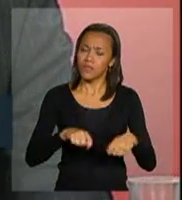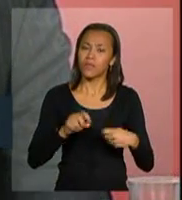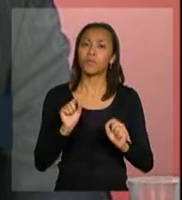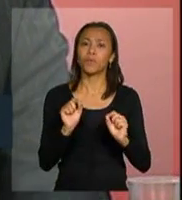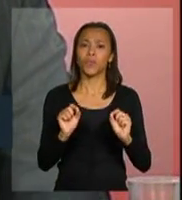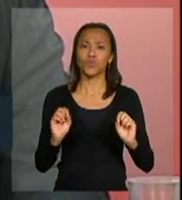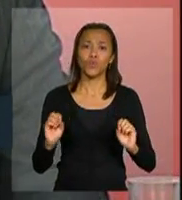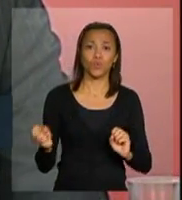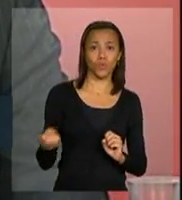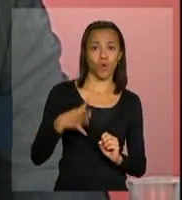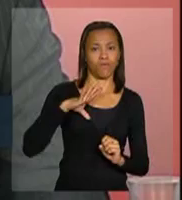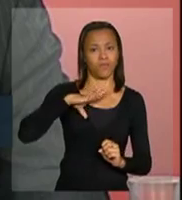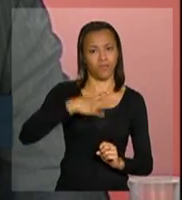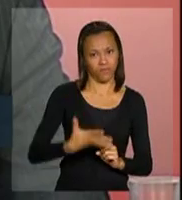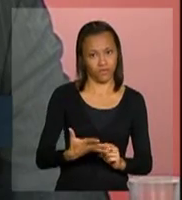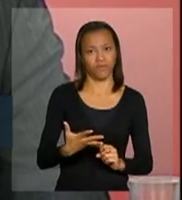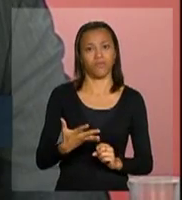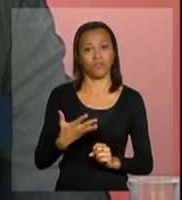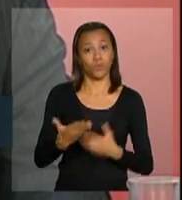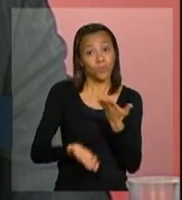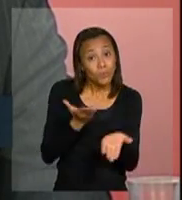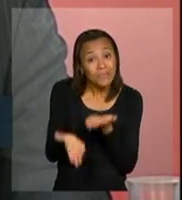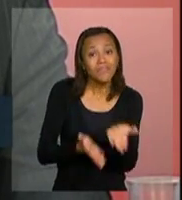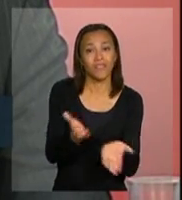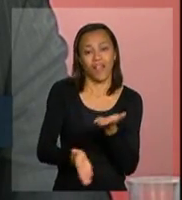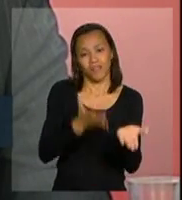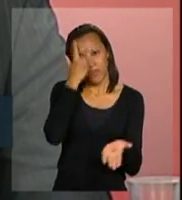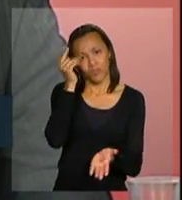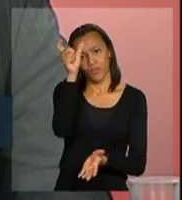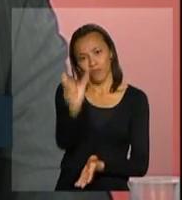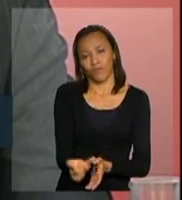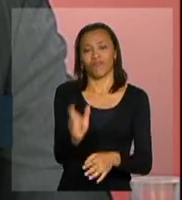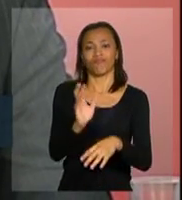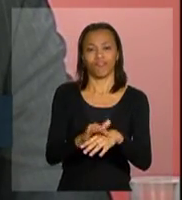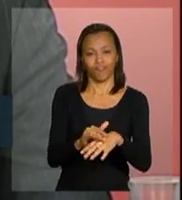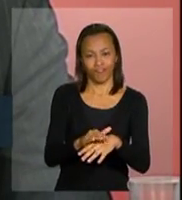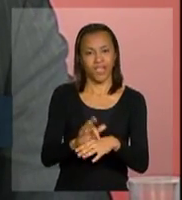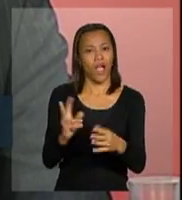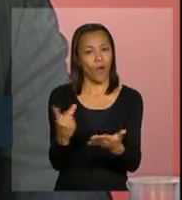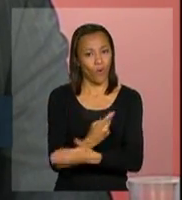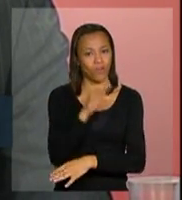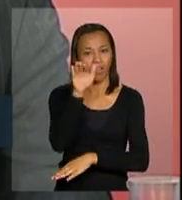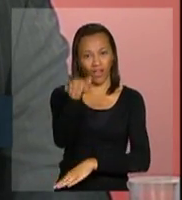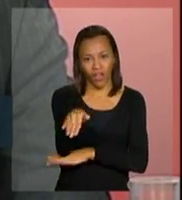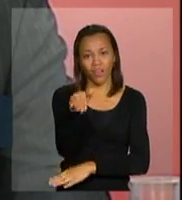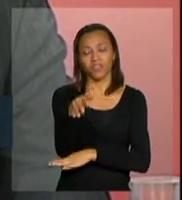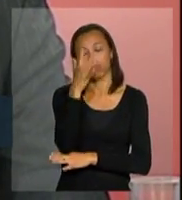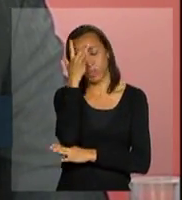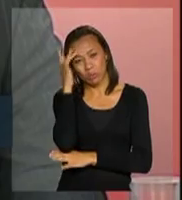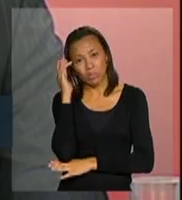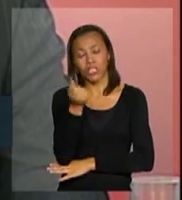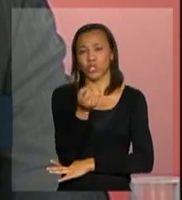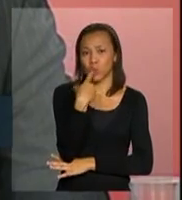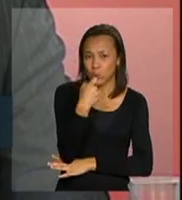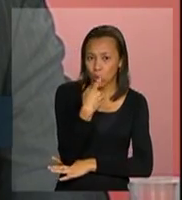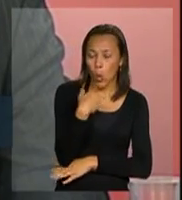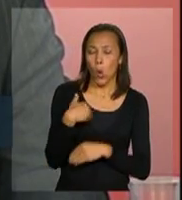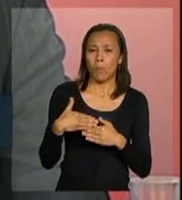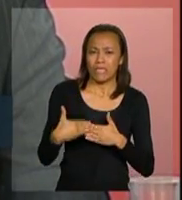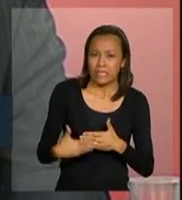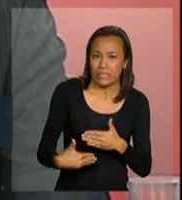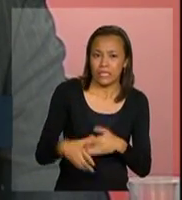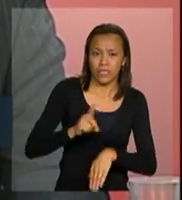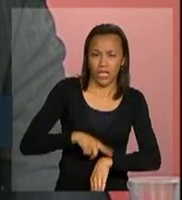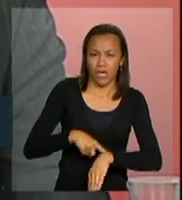novos desafios do tratamento, sobretudo os efeitos colaterais prolongados de pessoas que tomam medicação